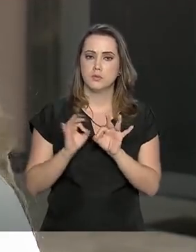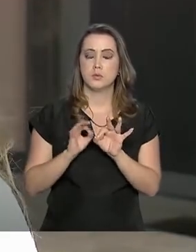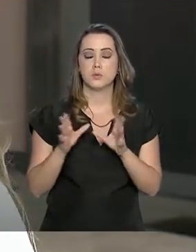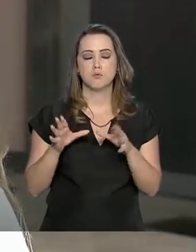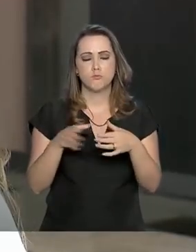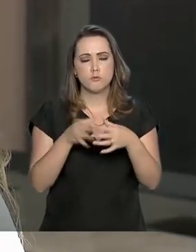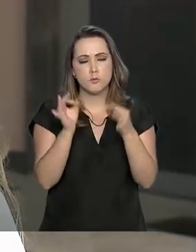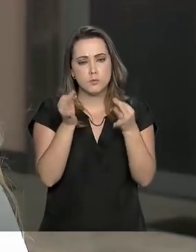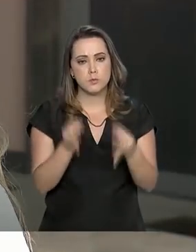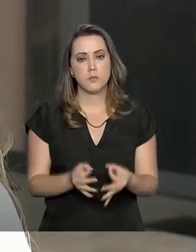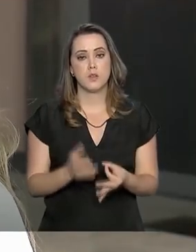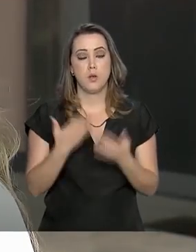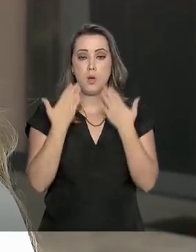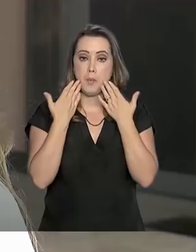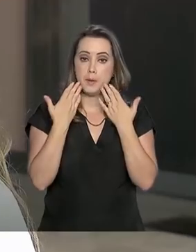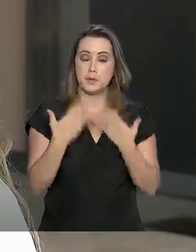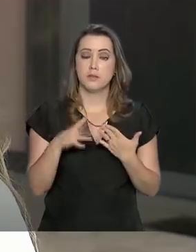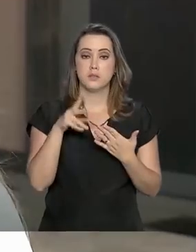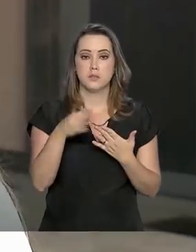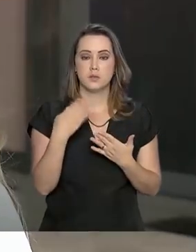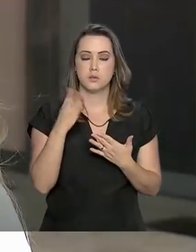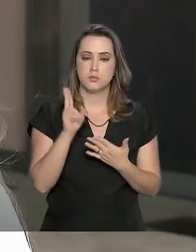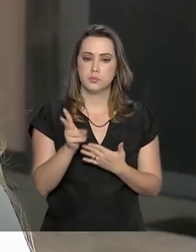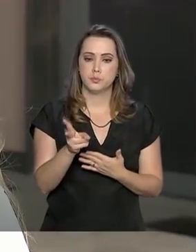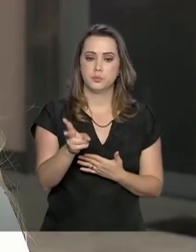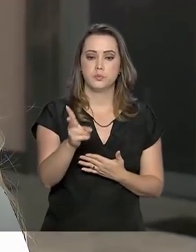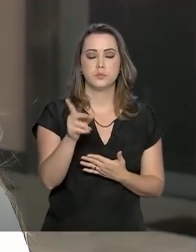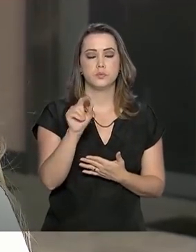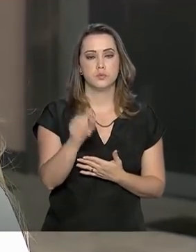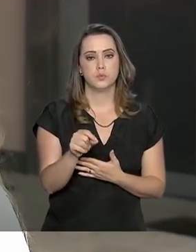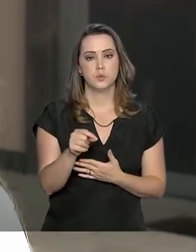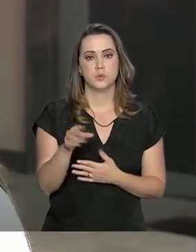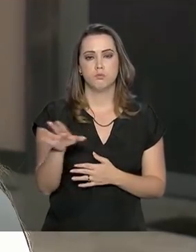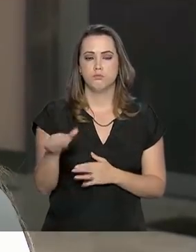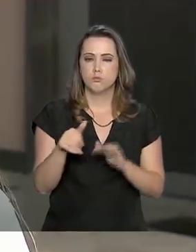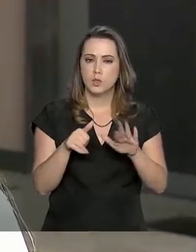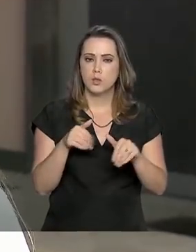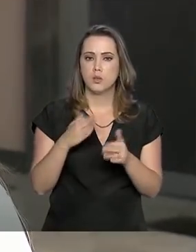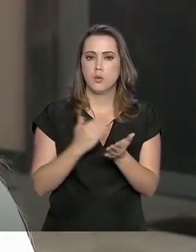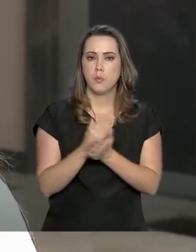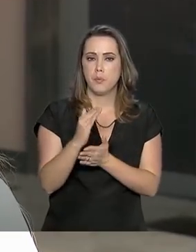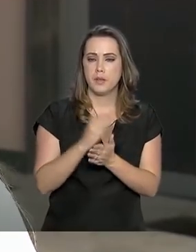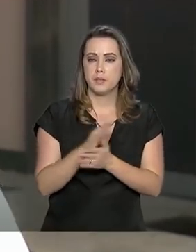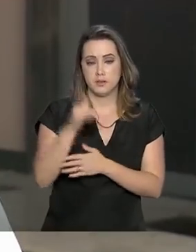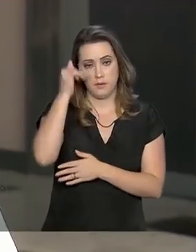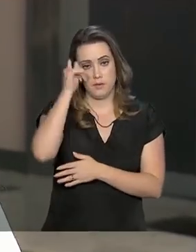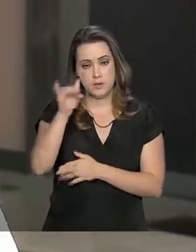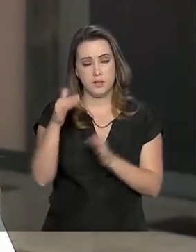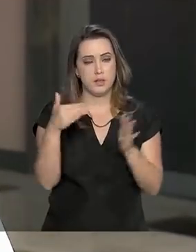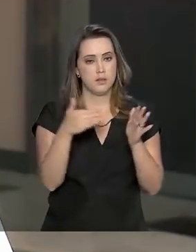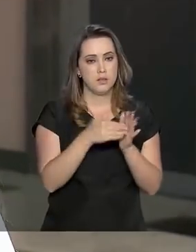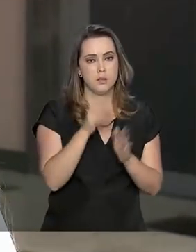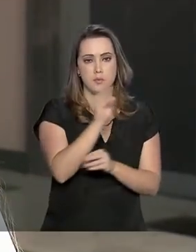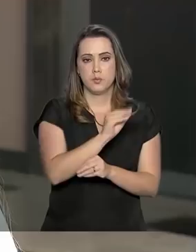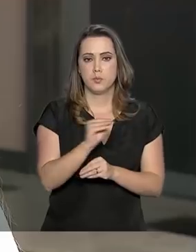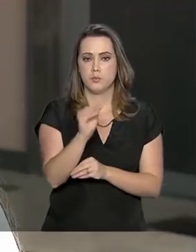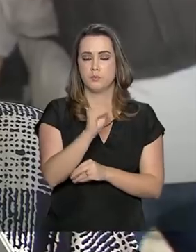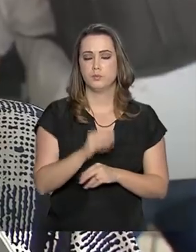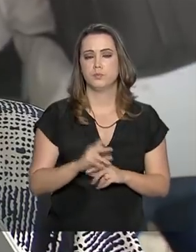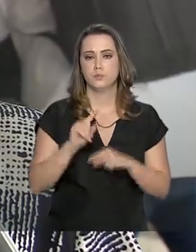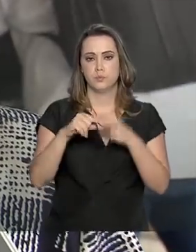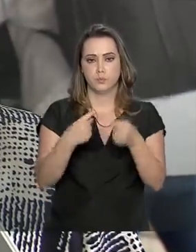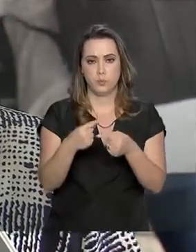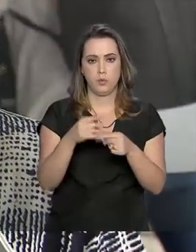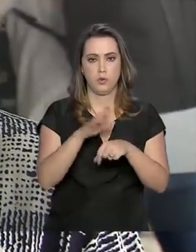estruturada, oferecendo esse contínuo de abordagem, desde a prevenção até o cuidado paliativo.